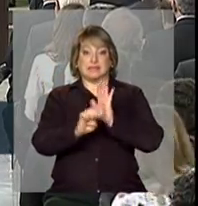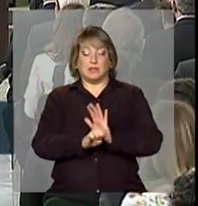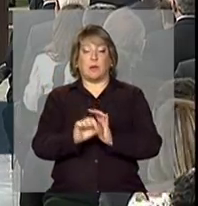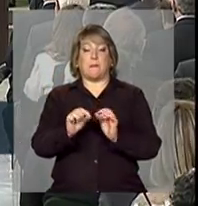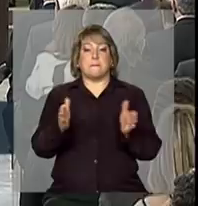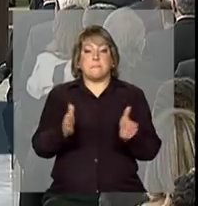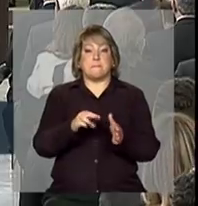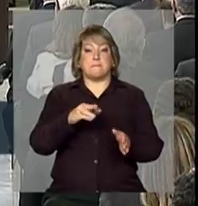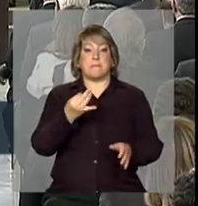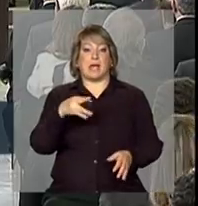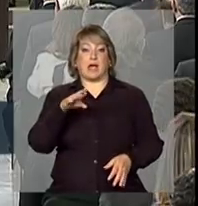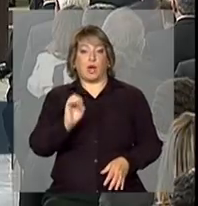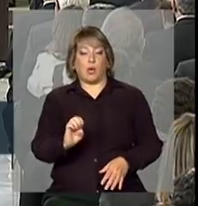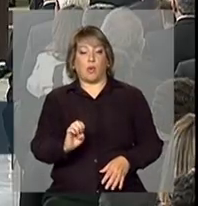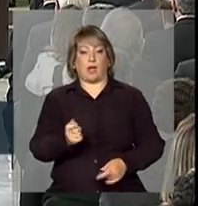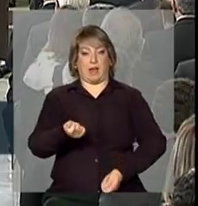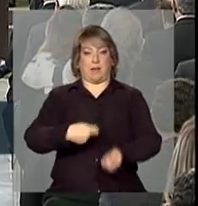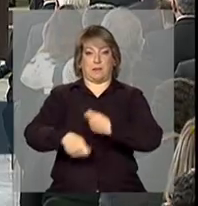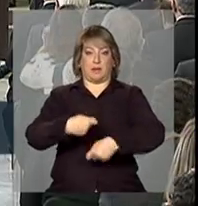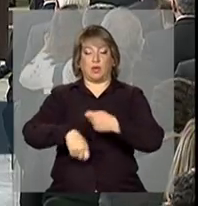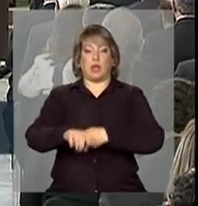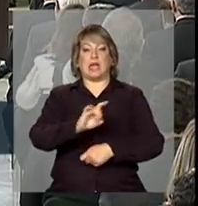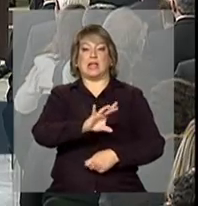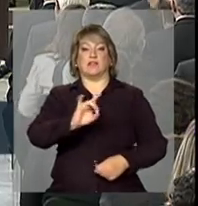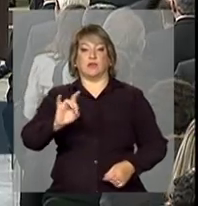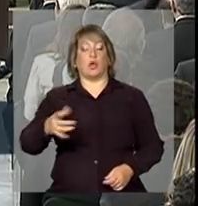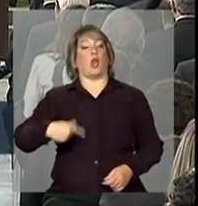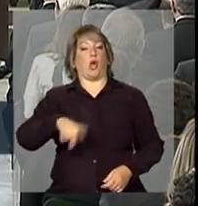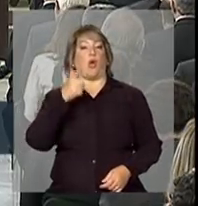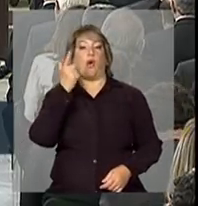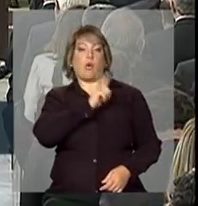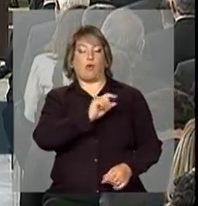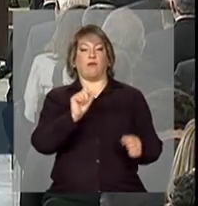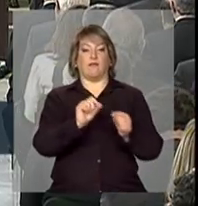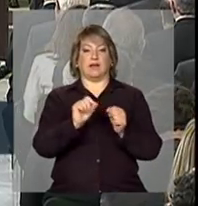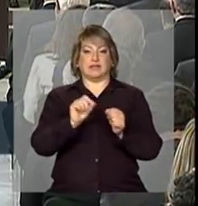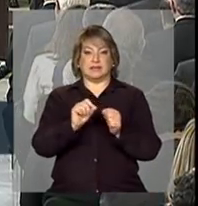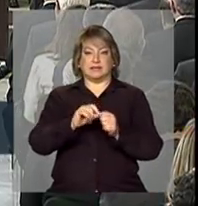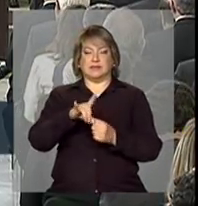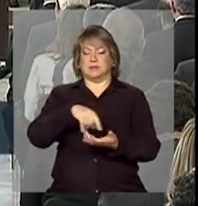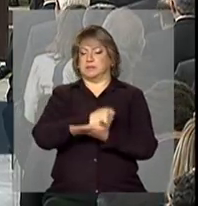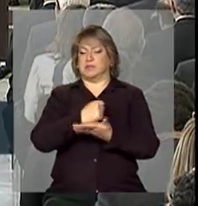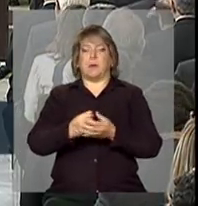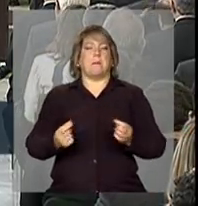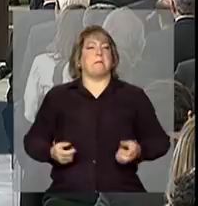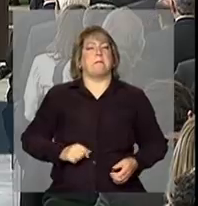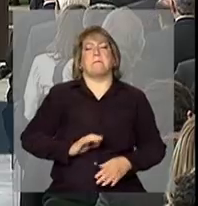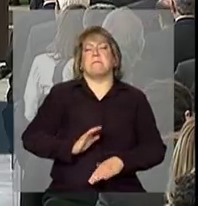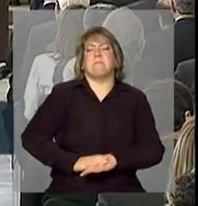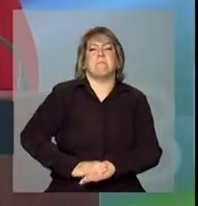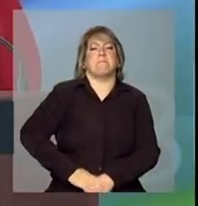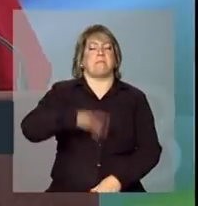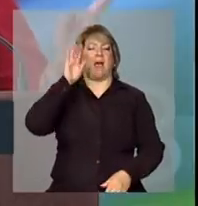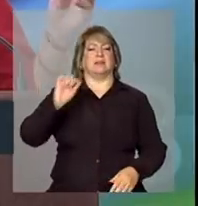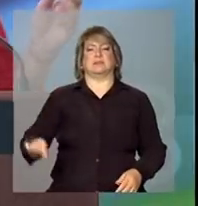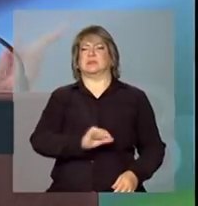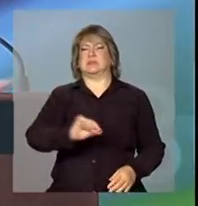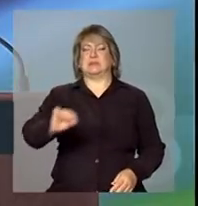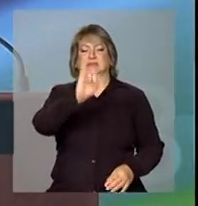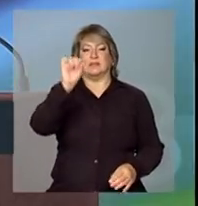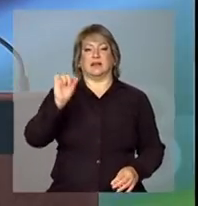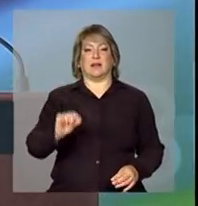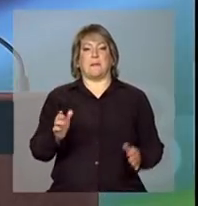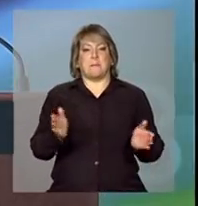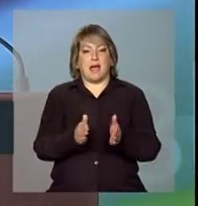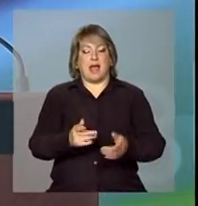empreendedor individual, nós conseguimos formalizar milhões de pequenos negócios, nós começamos